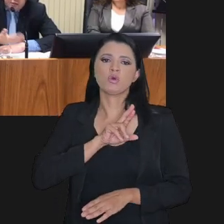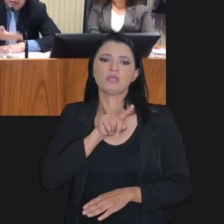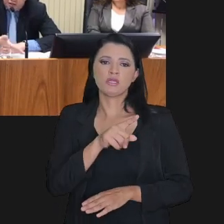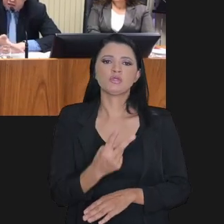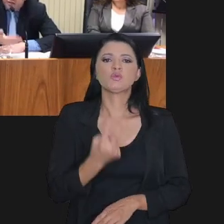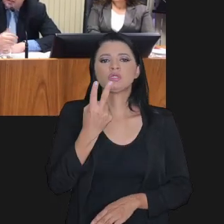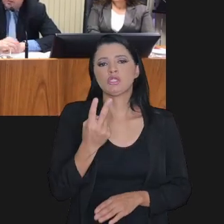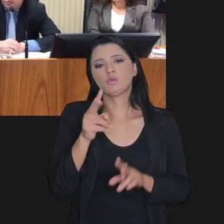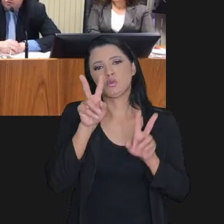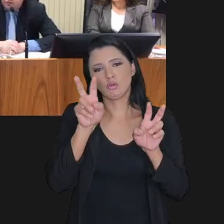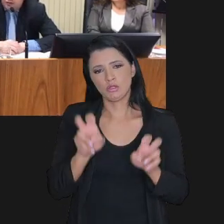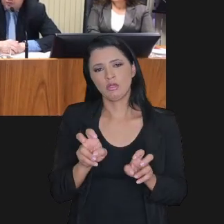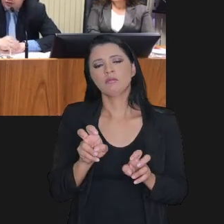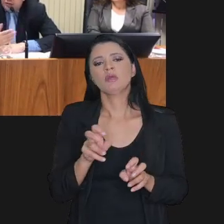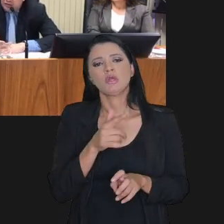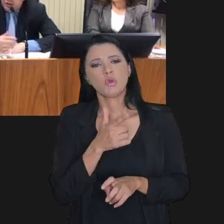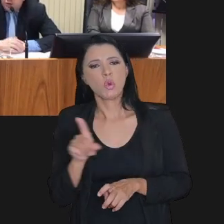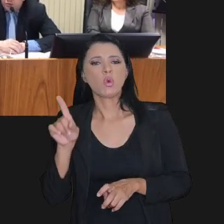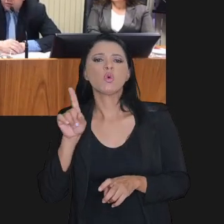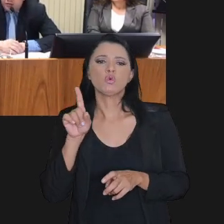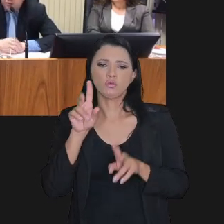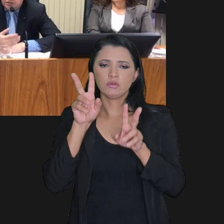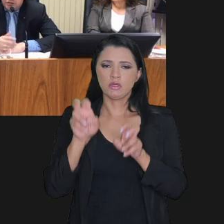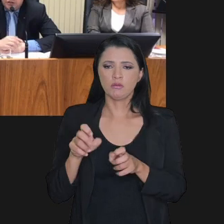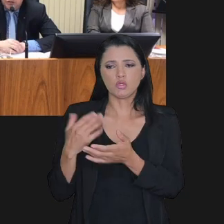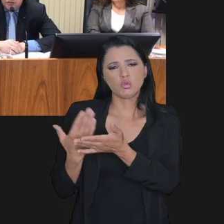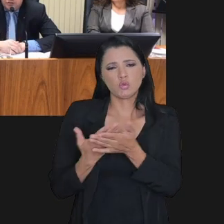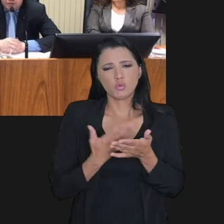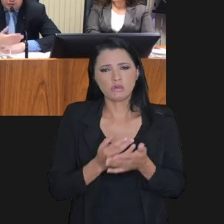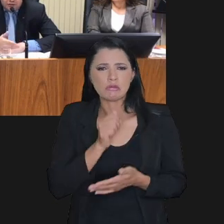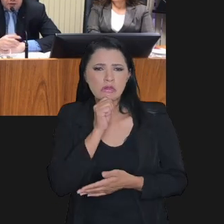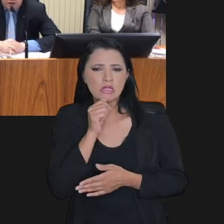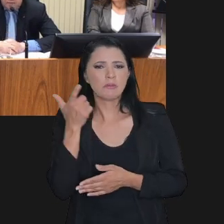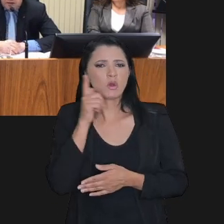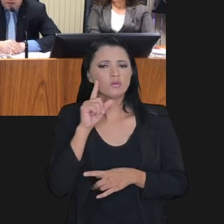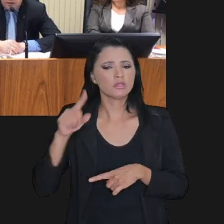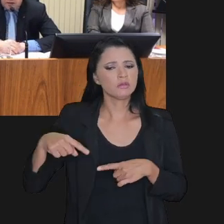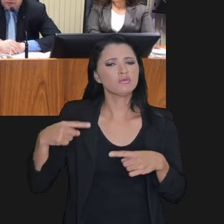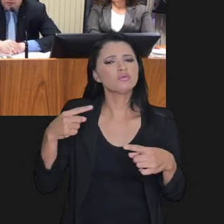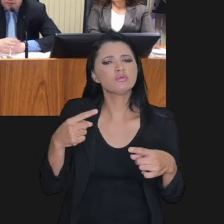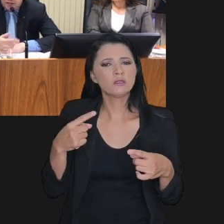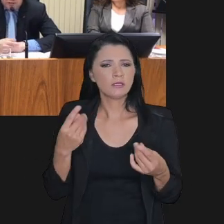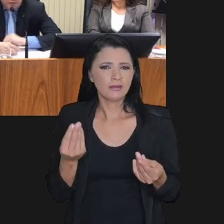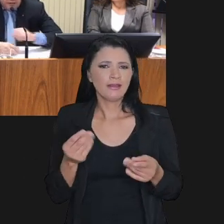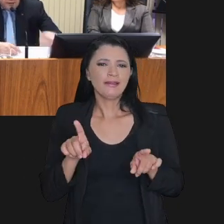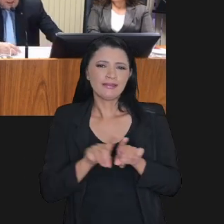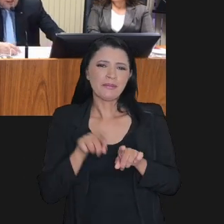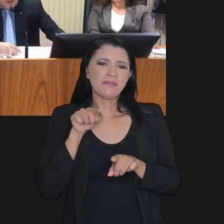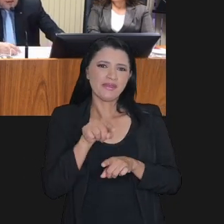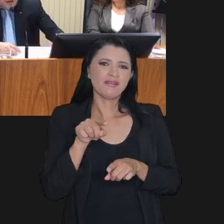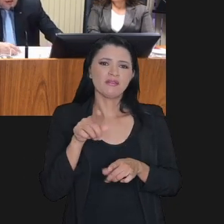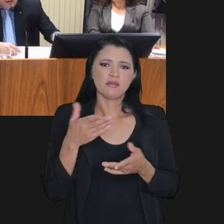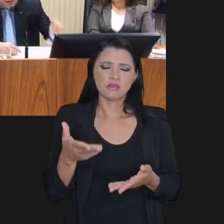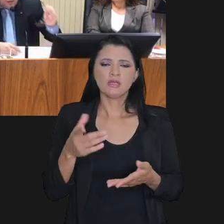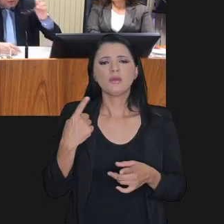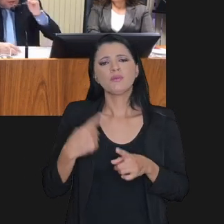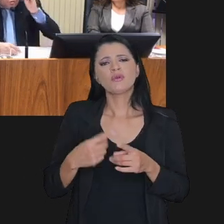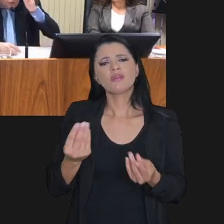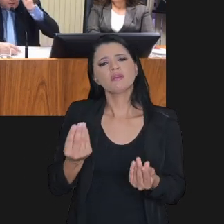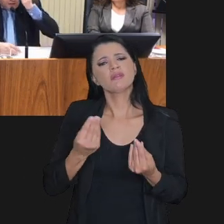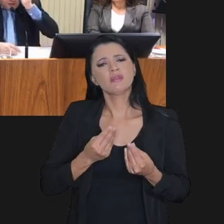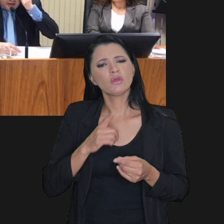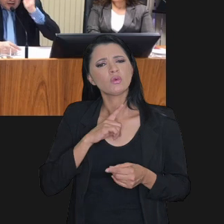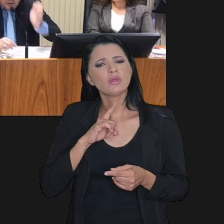decisão de esse ser o segundo tema. Ainda há outros temas, a gente está estudando para tentar avançar também nesse